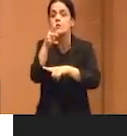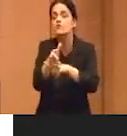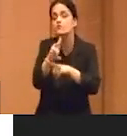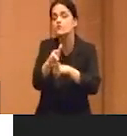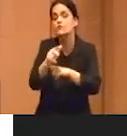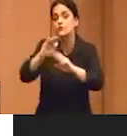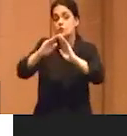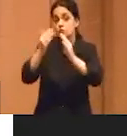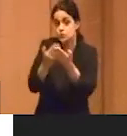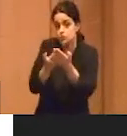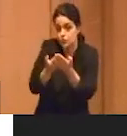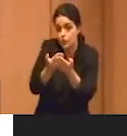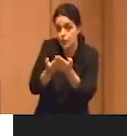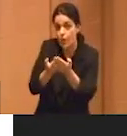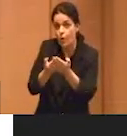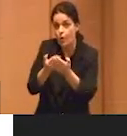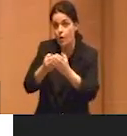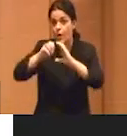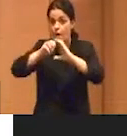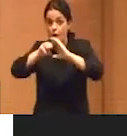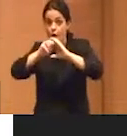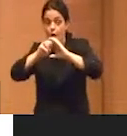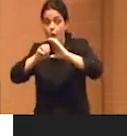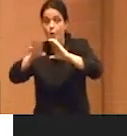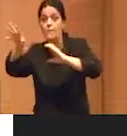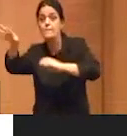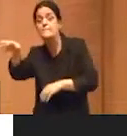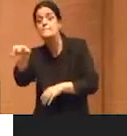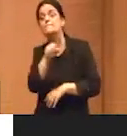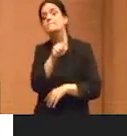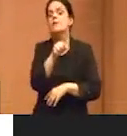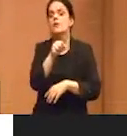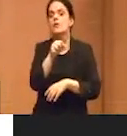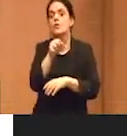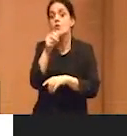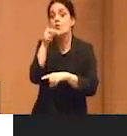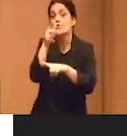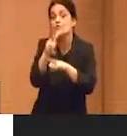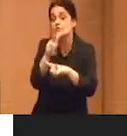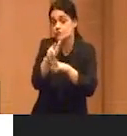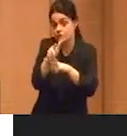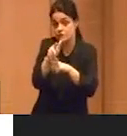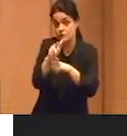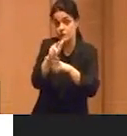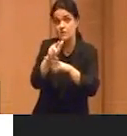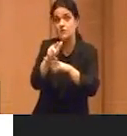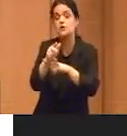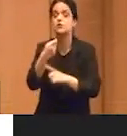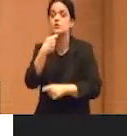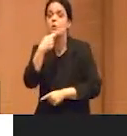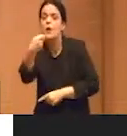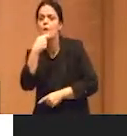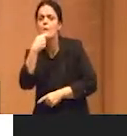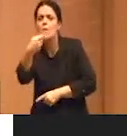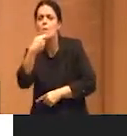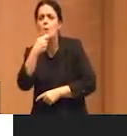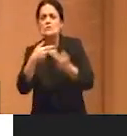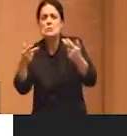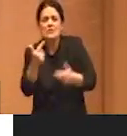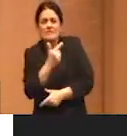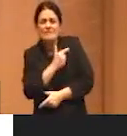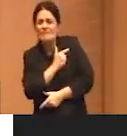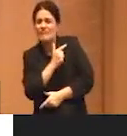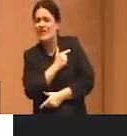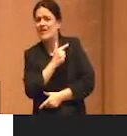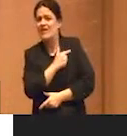Globo pegou para o vídeo escola um vídeo repórter que foi a coisa mais feia que eu já vi do mundo sobre os indígenas ali